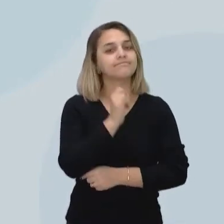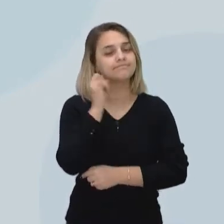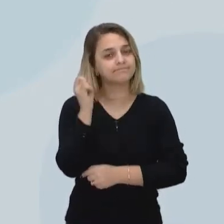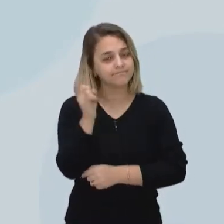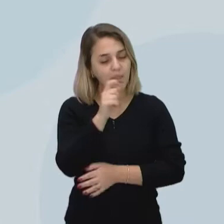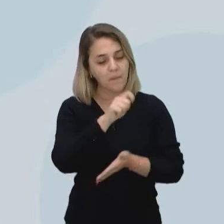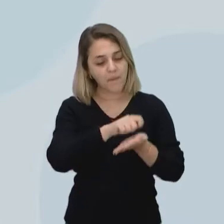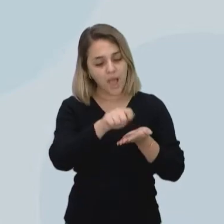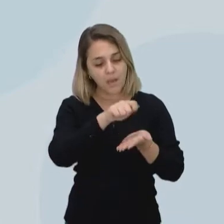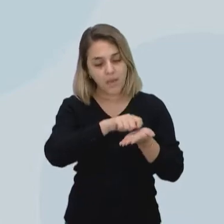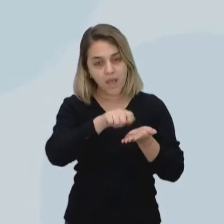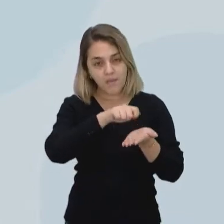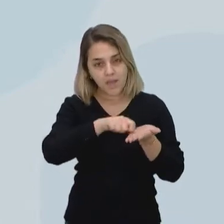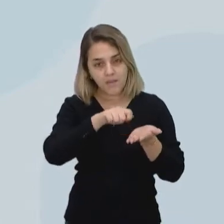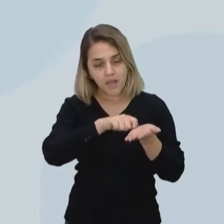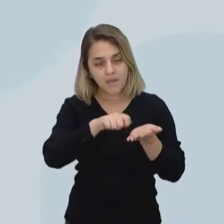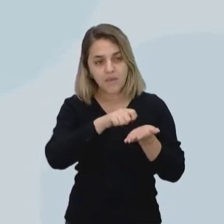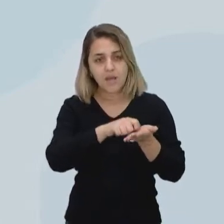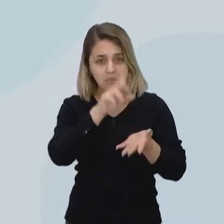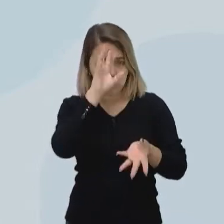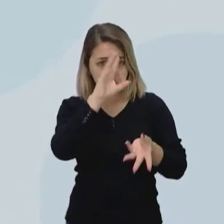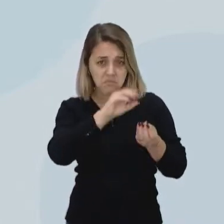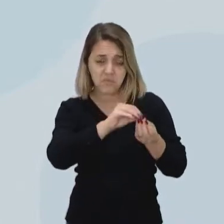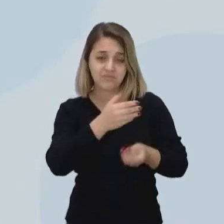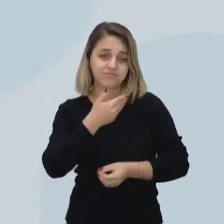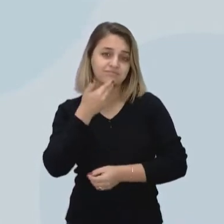facilitar o entendimento de vocês.